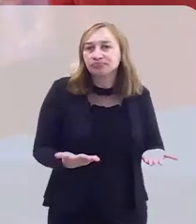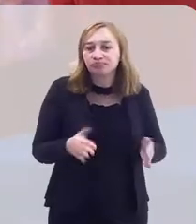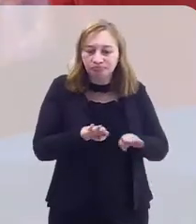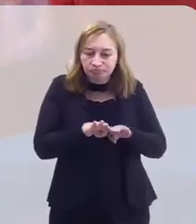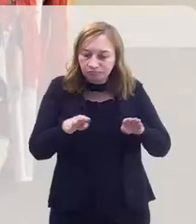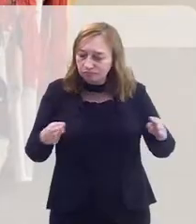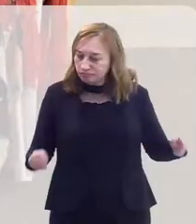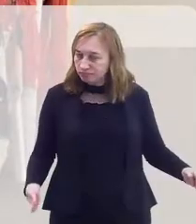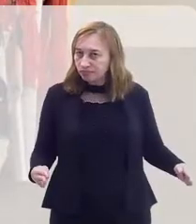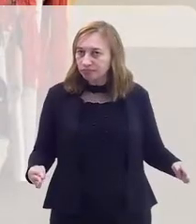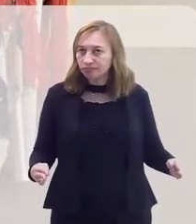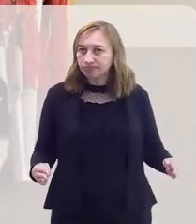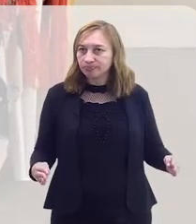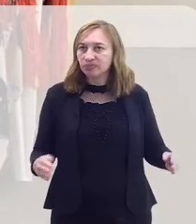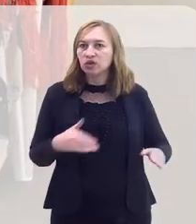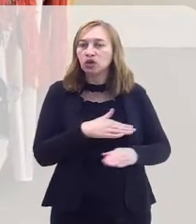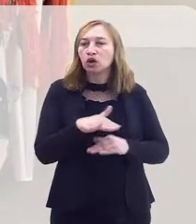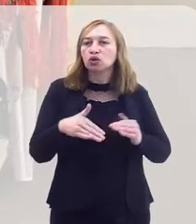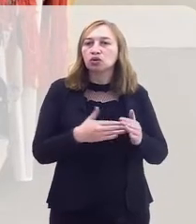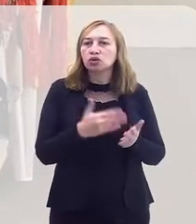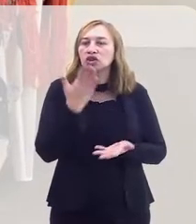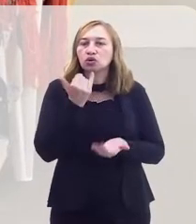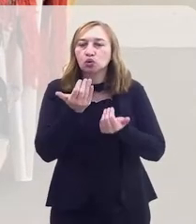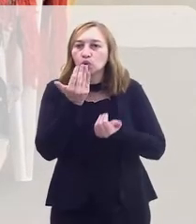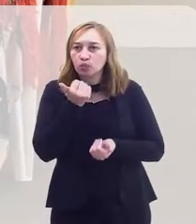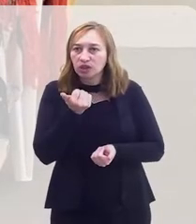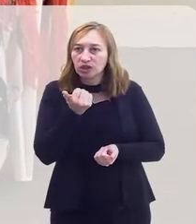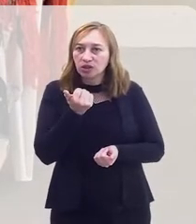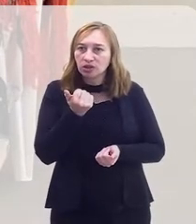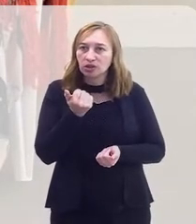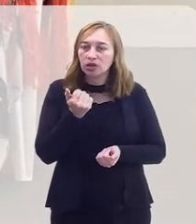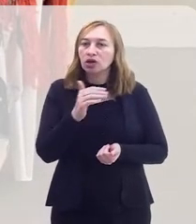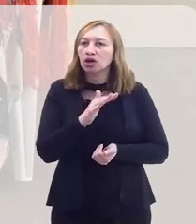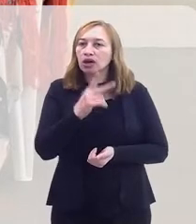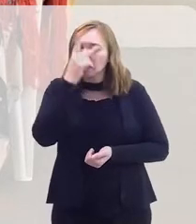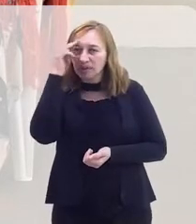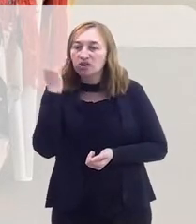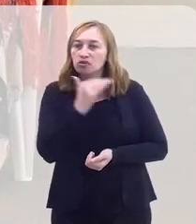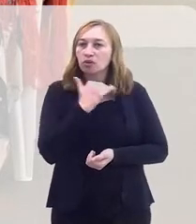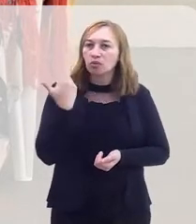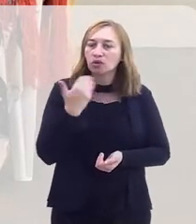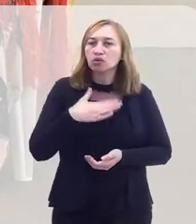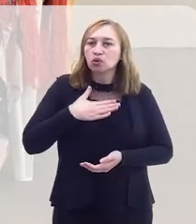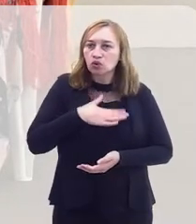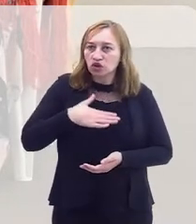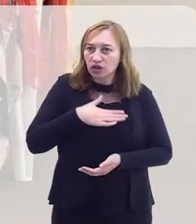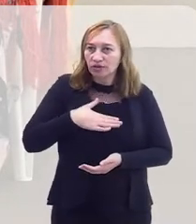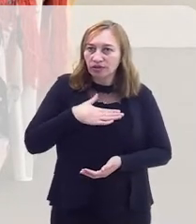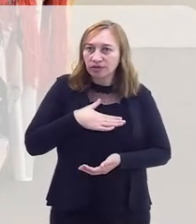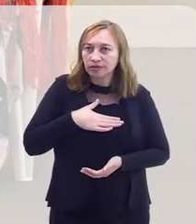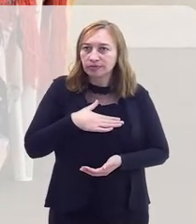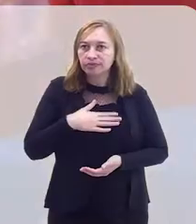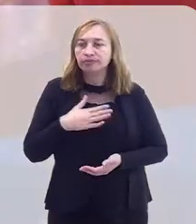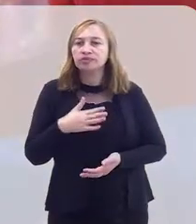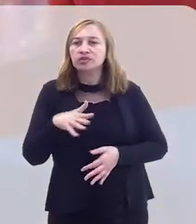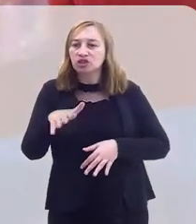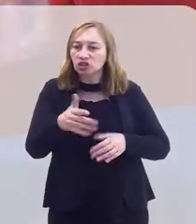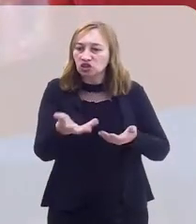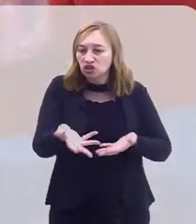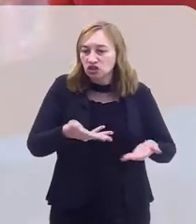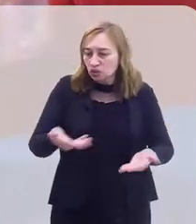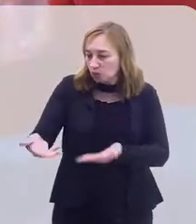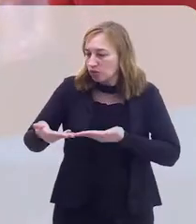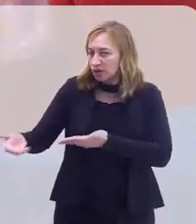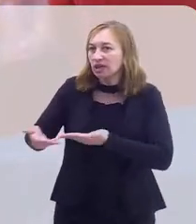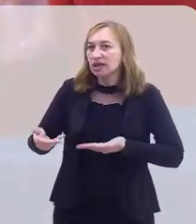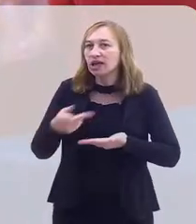Então, nessa mesa, se põe todos os alimentos, todas as comidas que a pessoa que faleceu gostava. Gostava. E